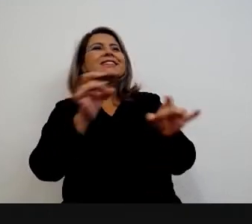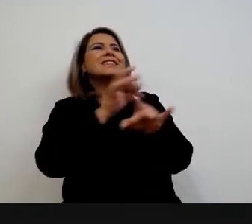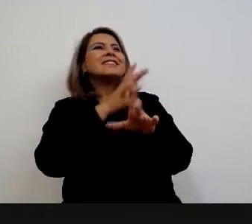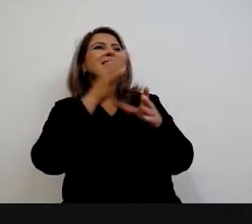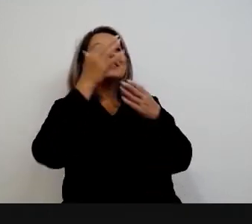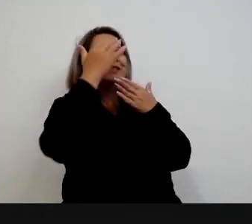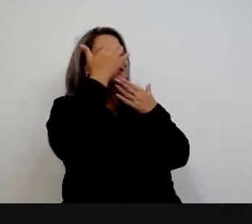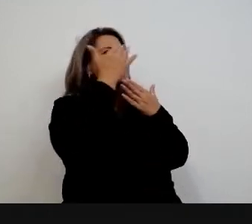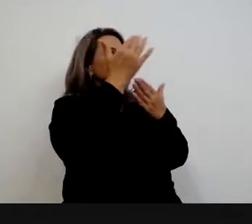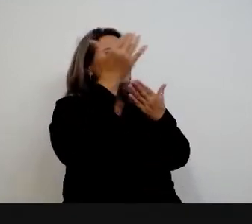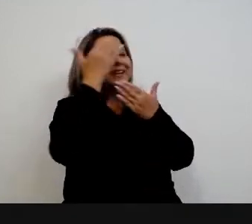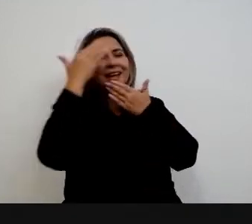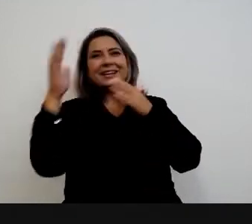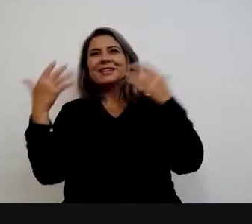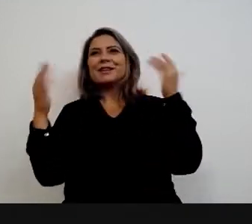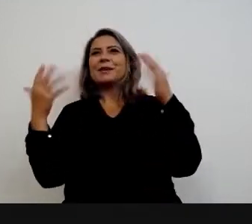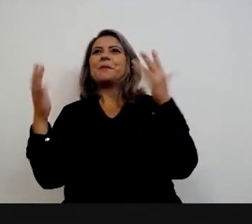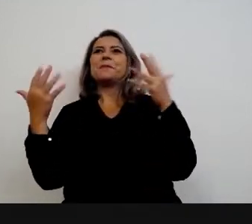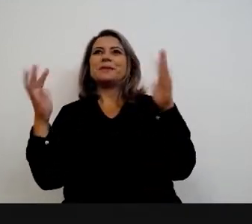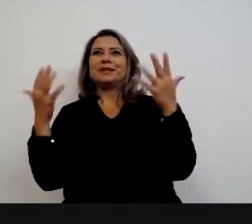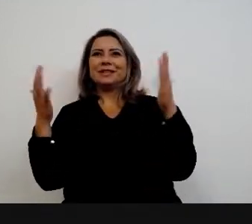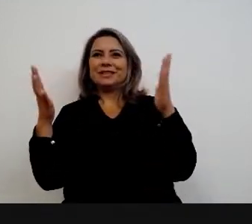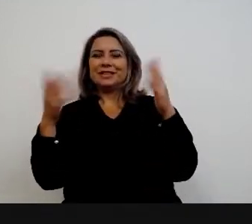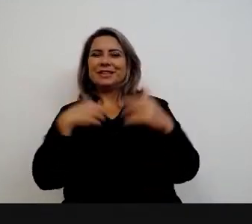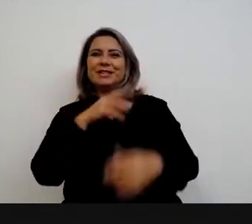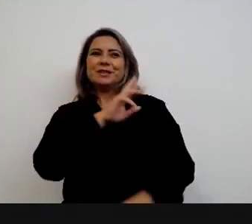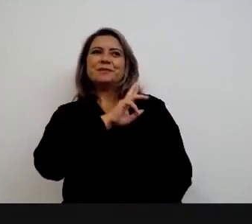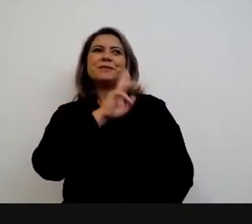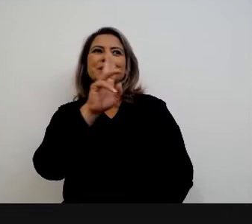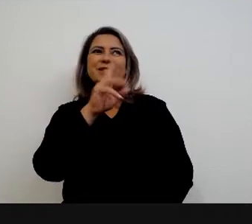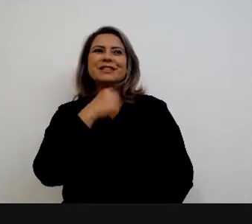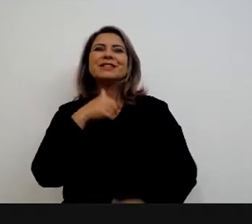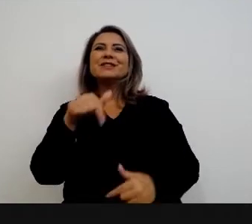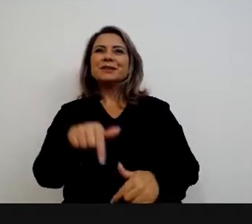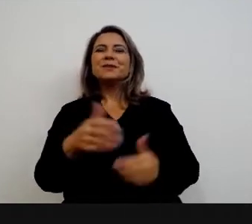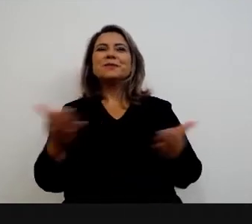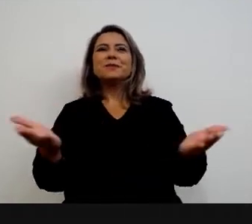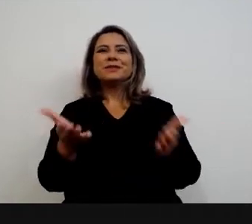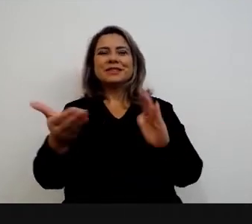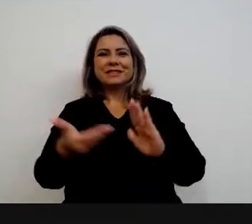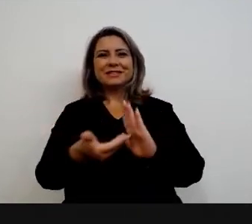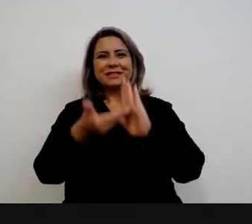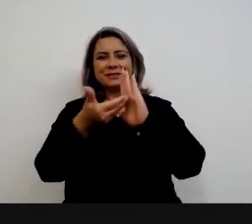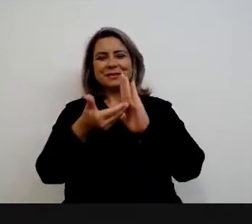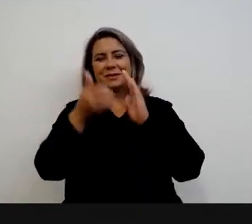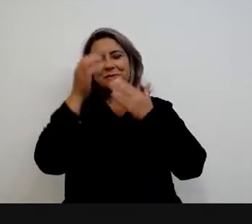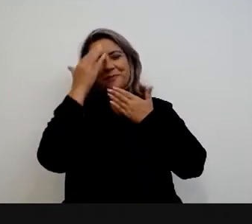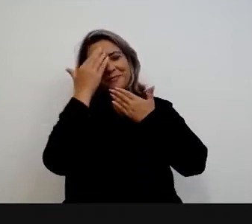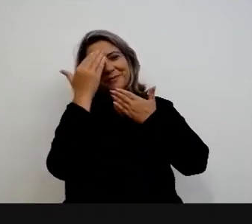agradeço a todos e também parabéns a todos em meu nome e em nome da casa. Muito obrigado.